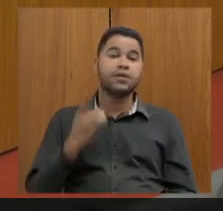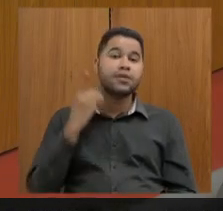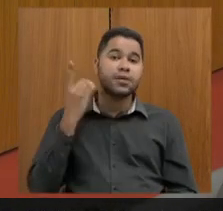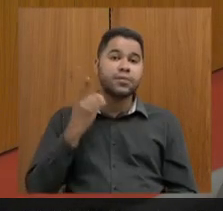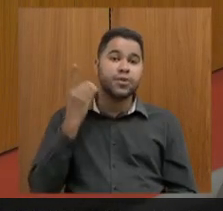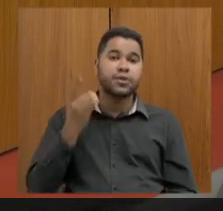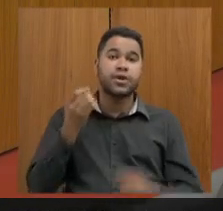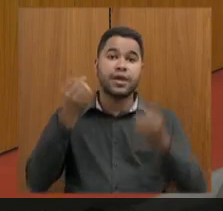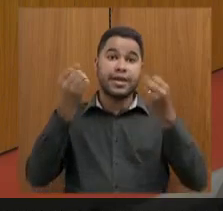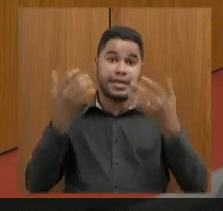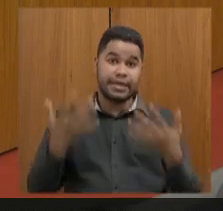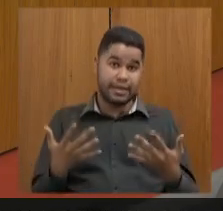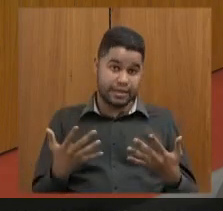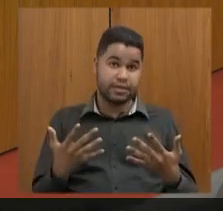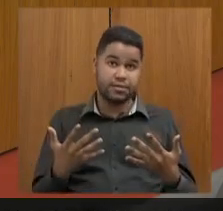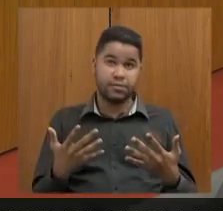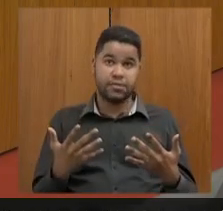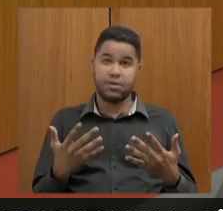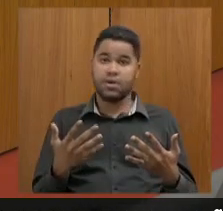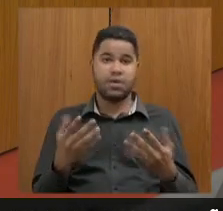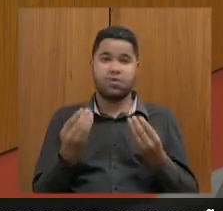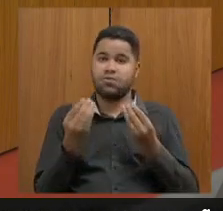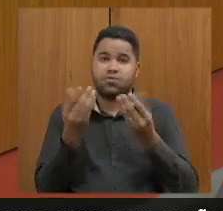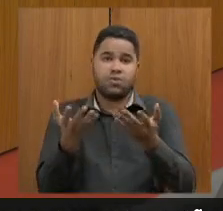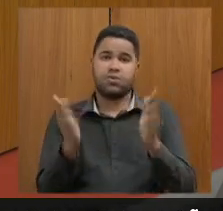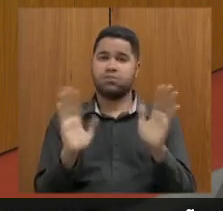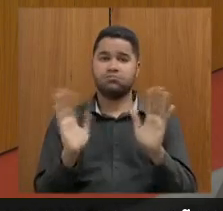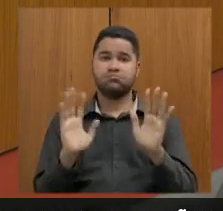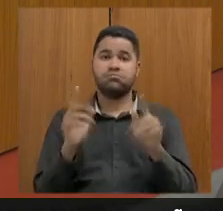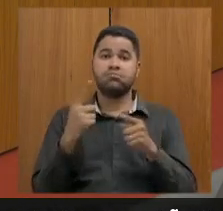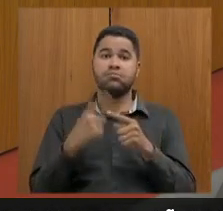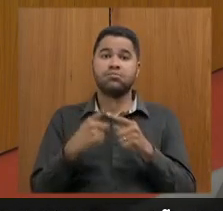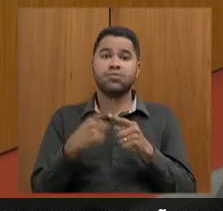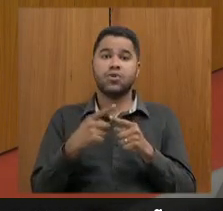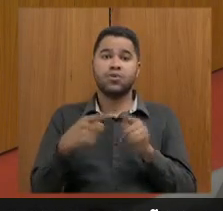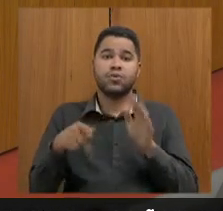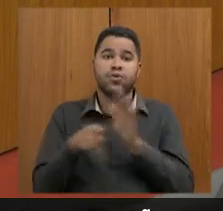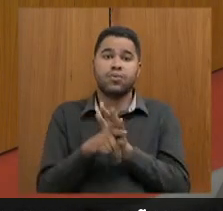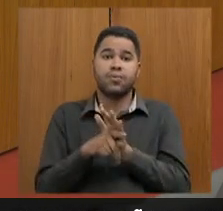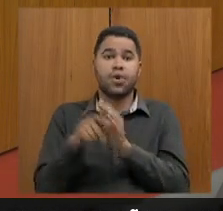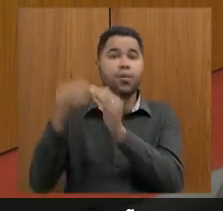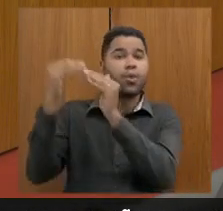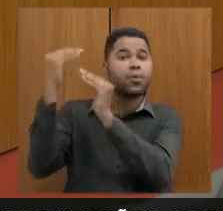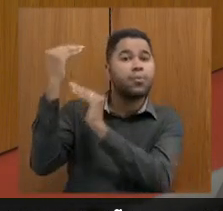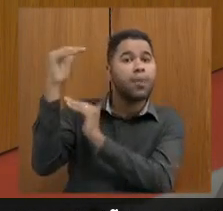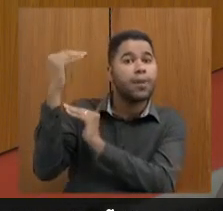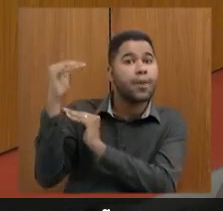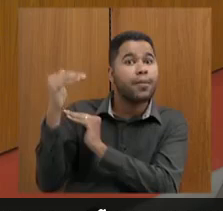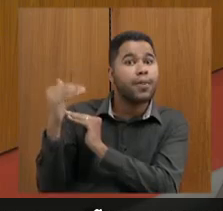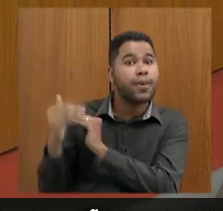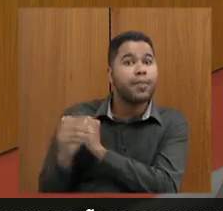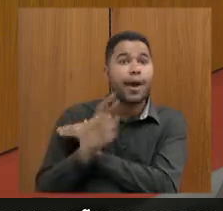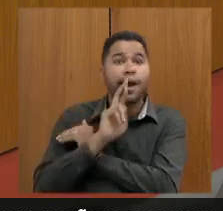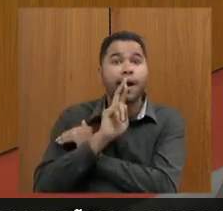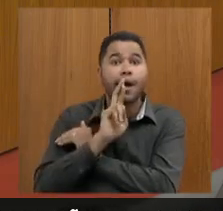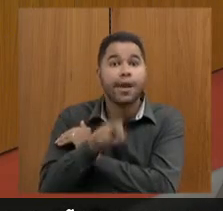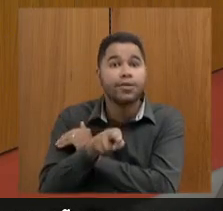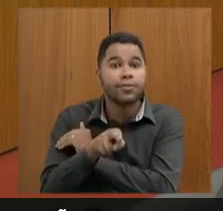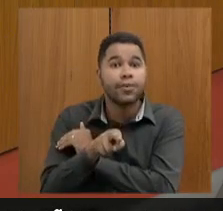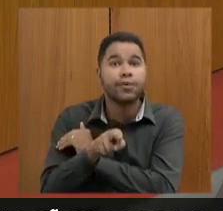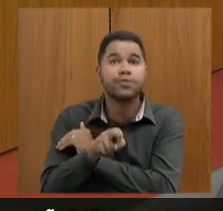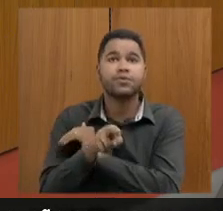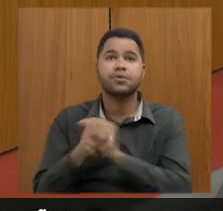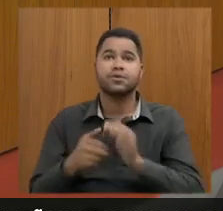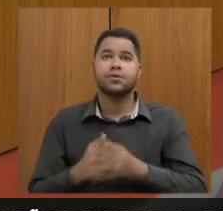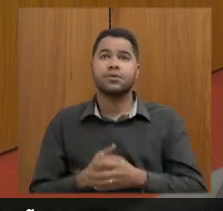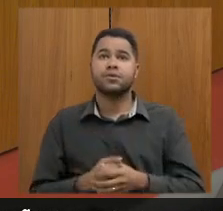esclarecimento eu não vou te conceder a palavra porque a senhora não faz parte do rol das pessoas que respondem as questões eu